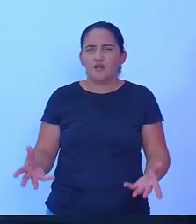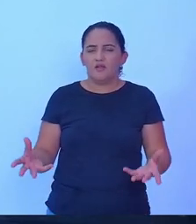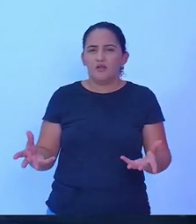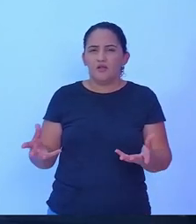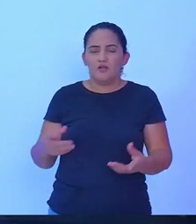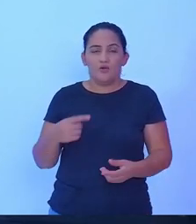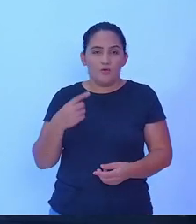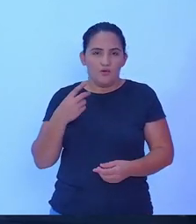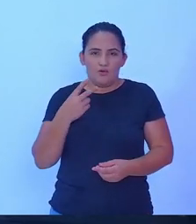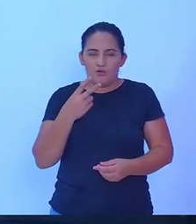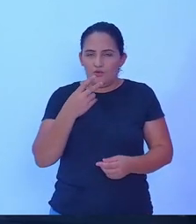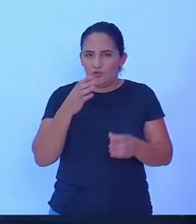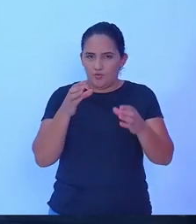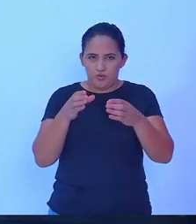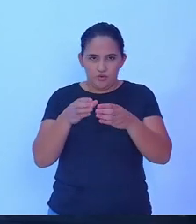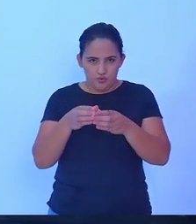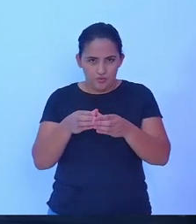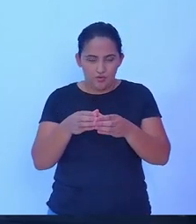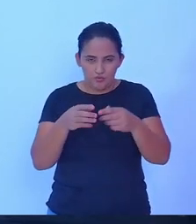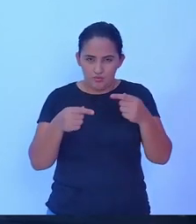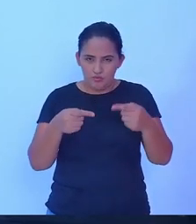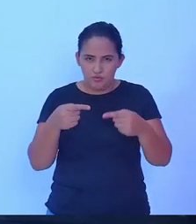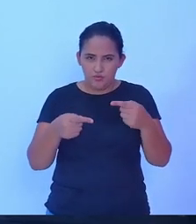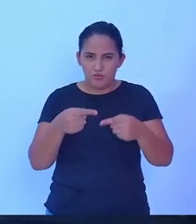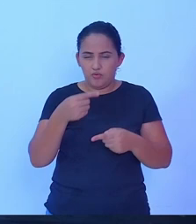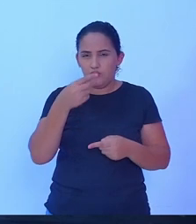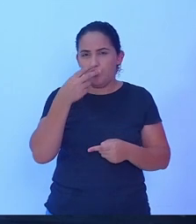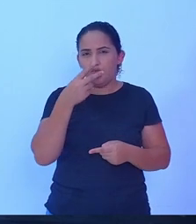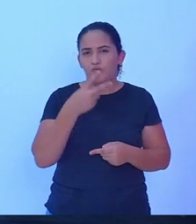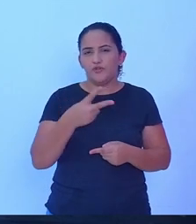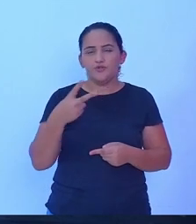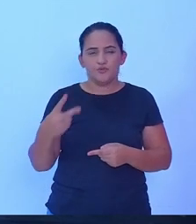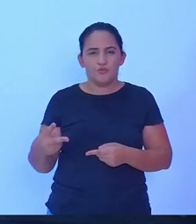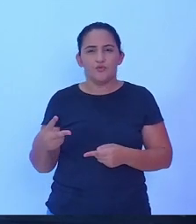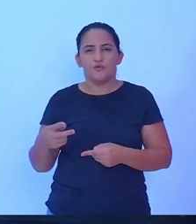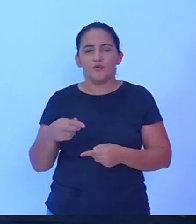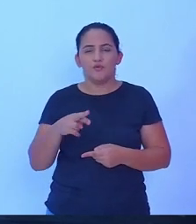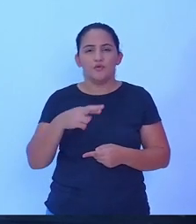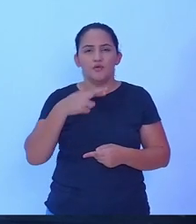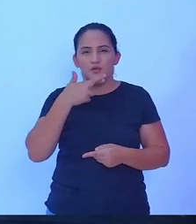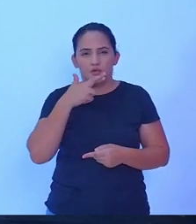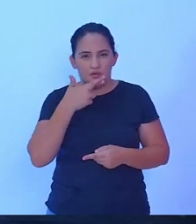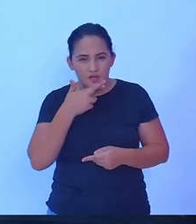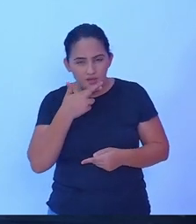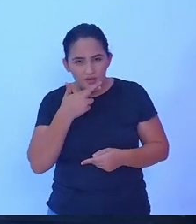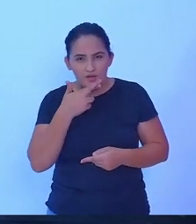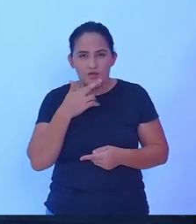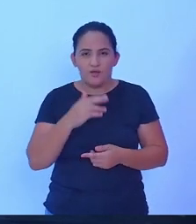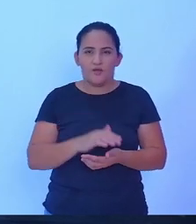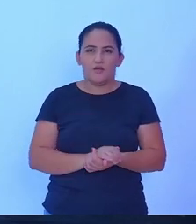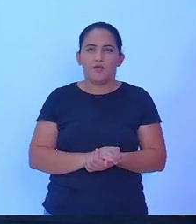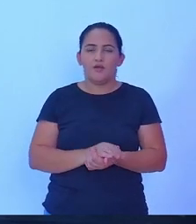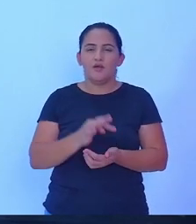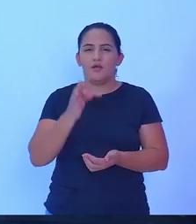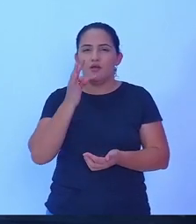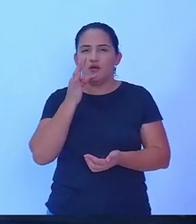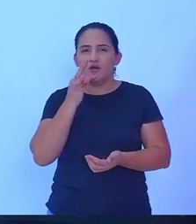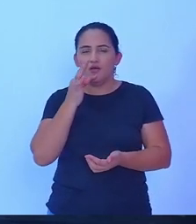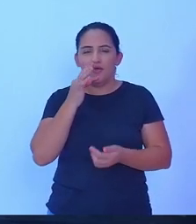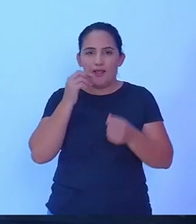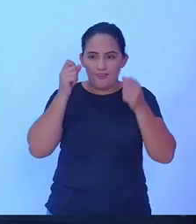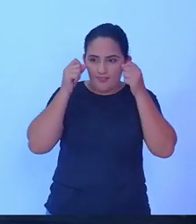do 22 nós do Rafael Godói nós do Tiago Moreira teremos uma atenção redobrada redobrada porque